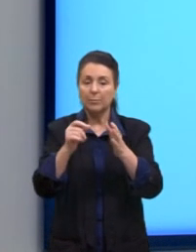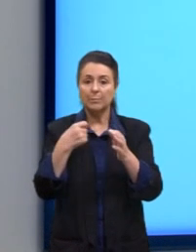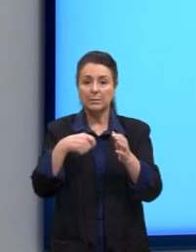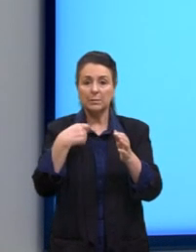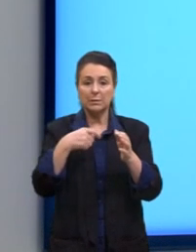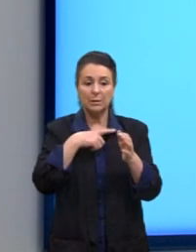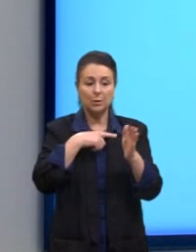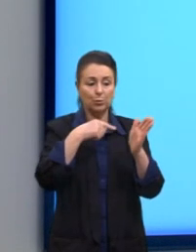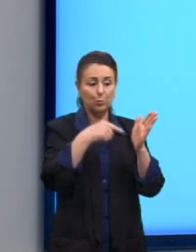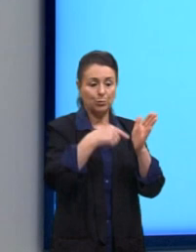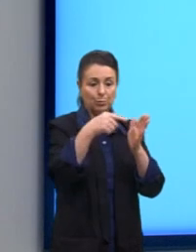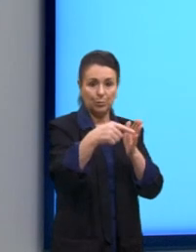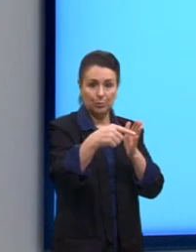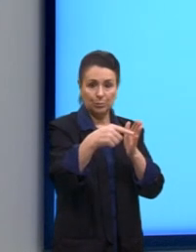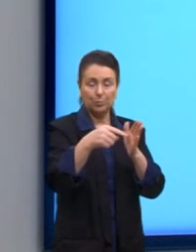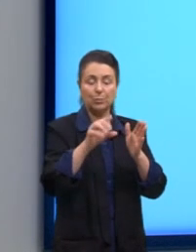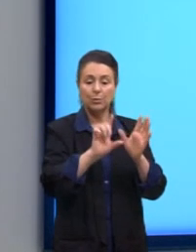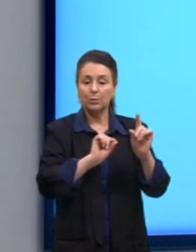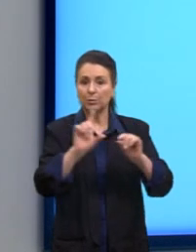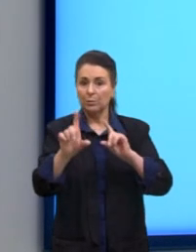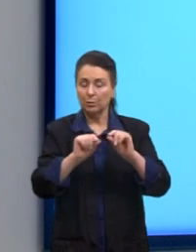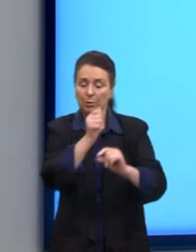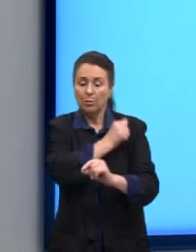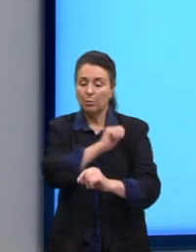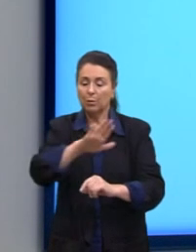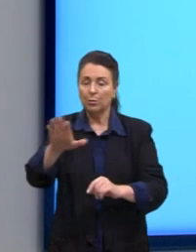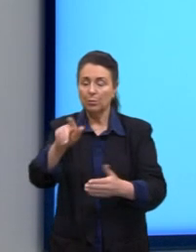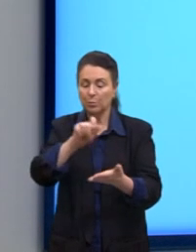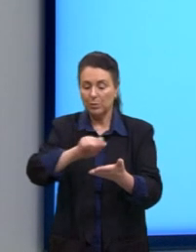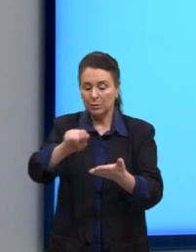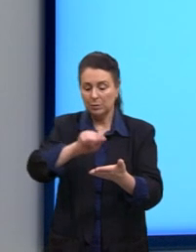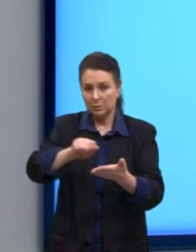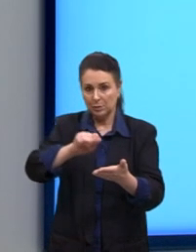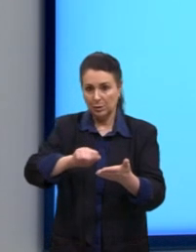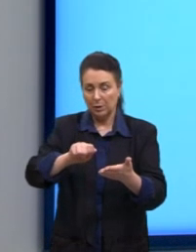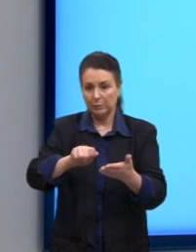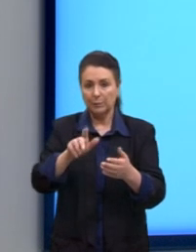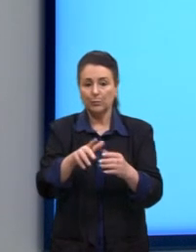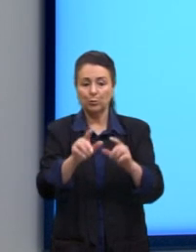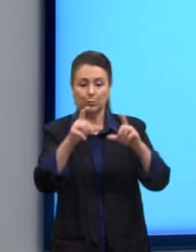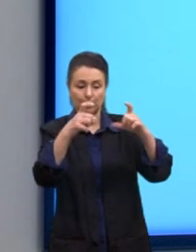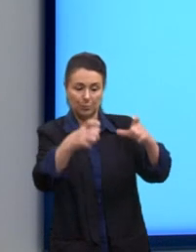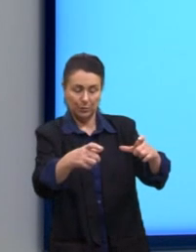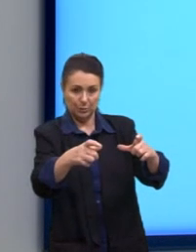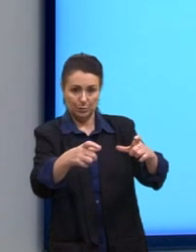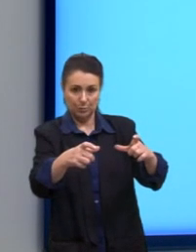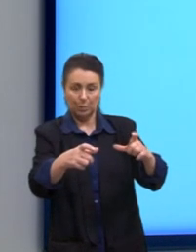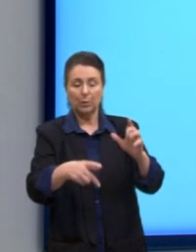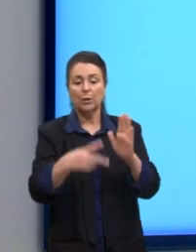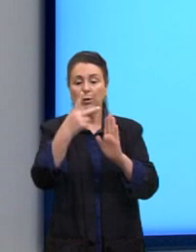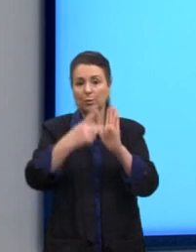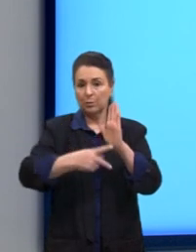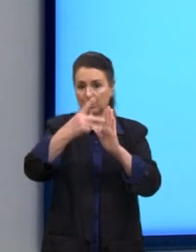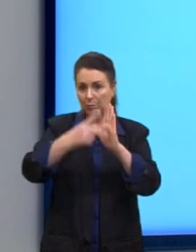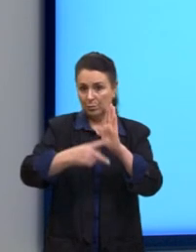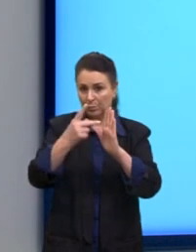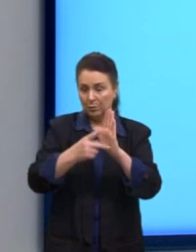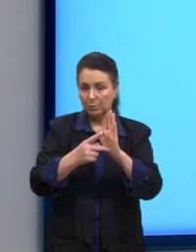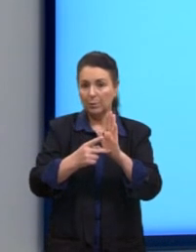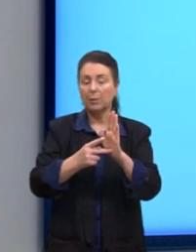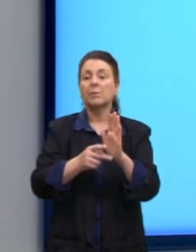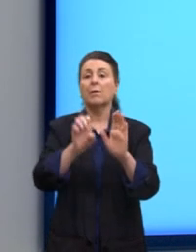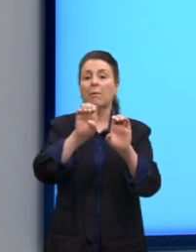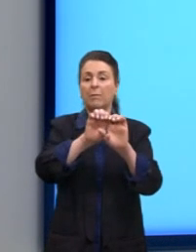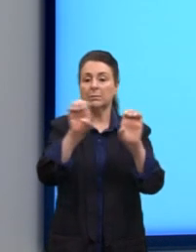Para dar os tiros, o aluno deve escrever em uma janela do programa a equação cartesiana